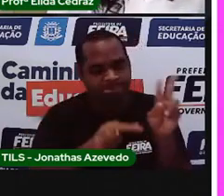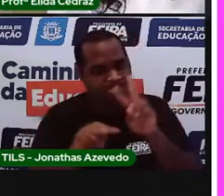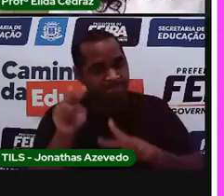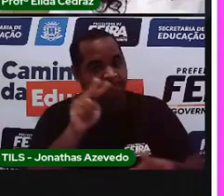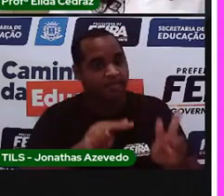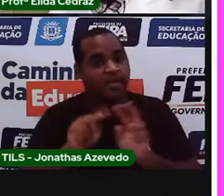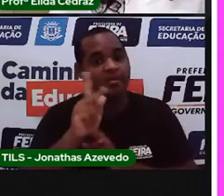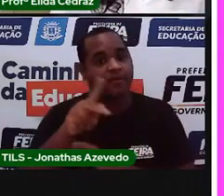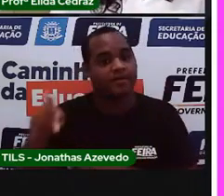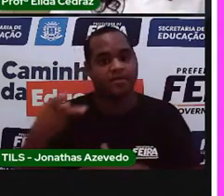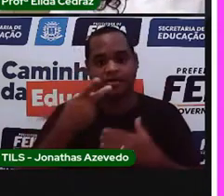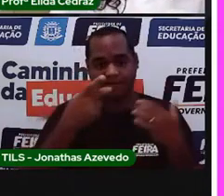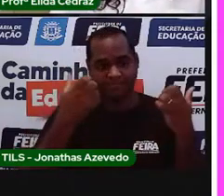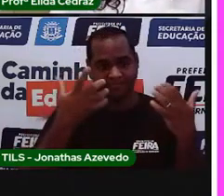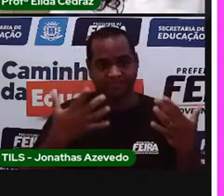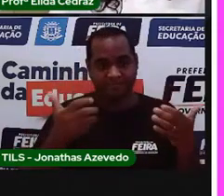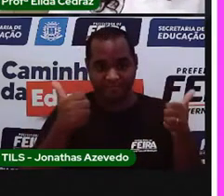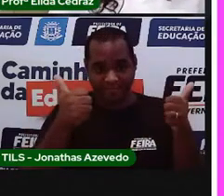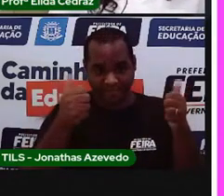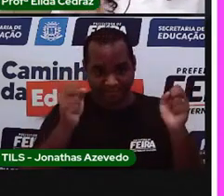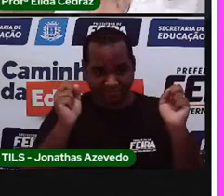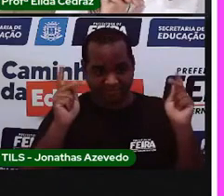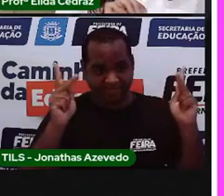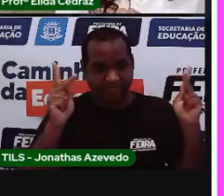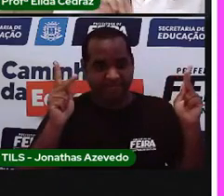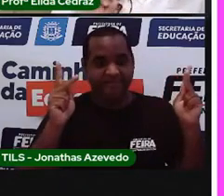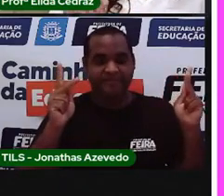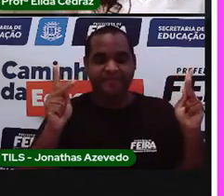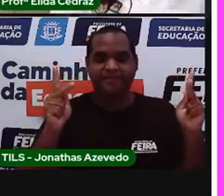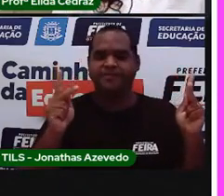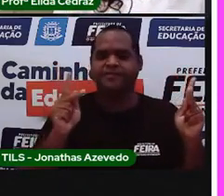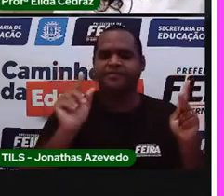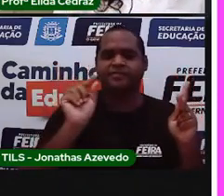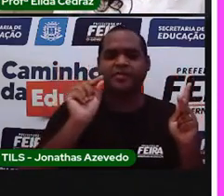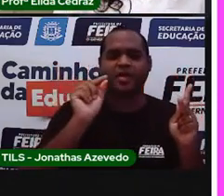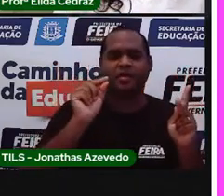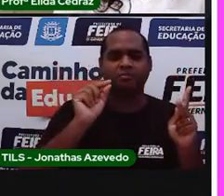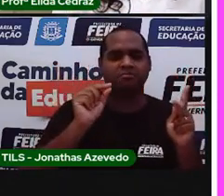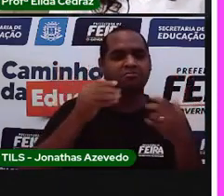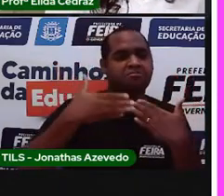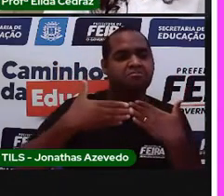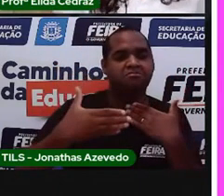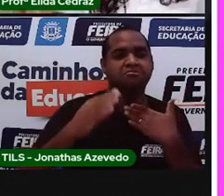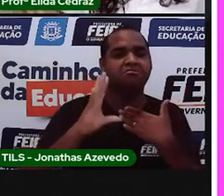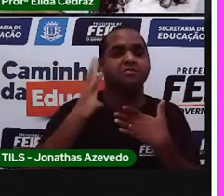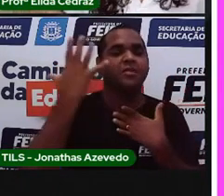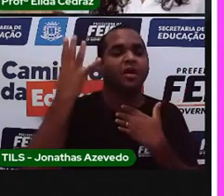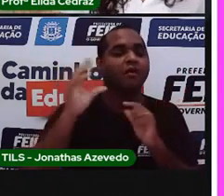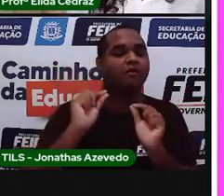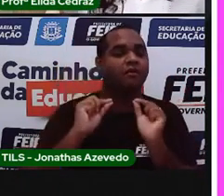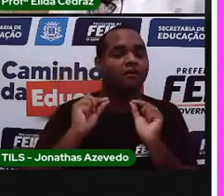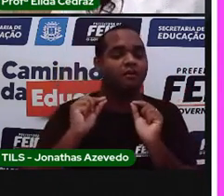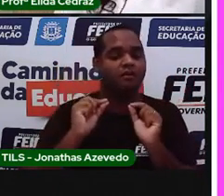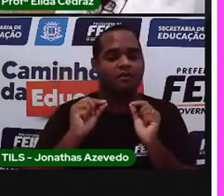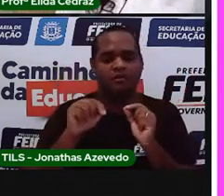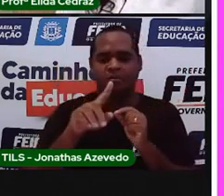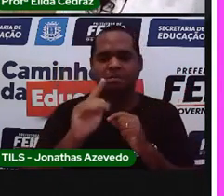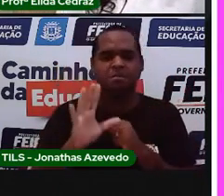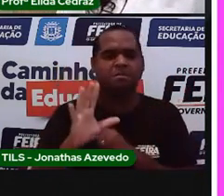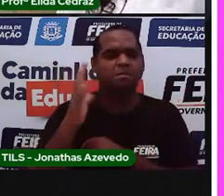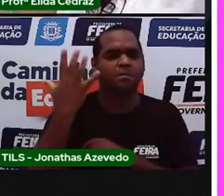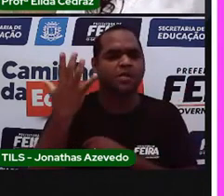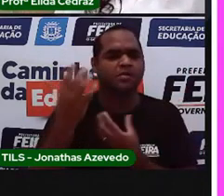a pró fazer. Ok? O que ocorreu? Por que será que isso